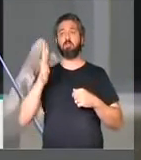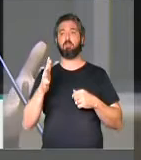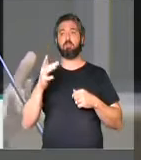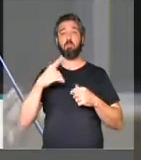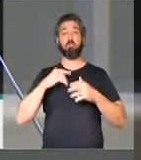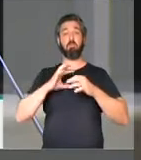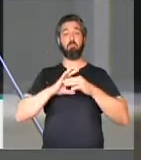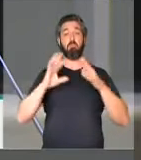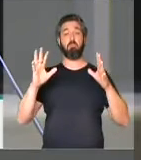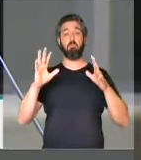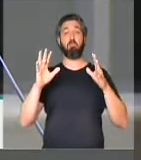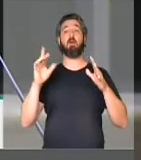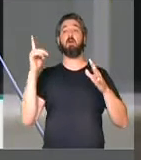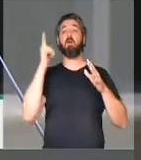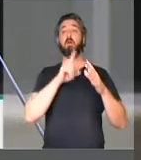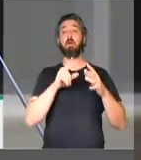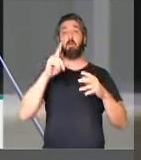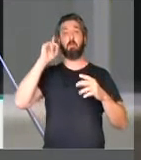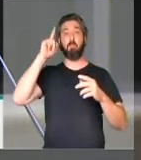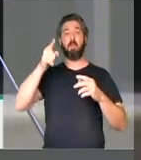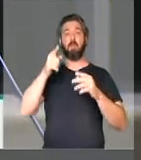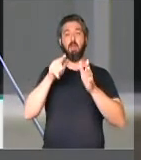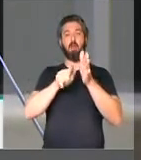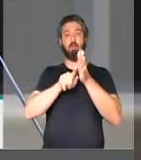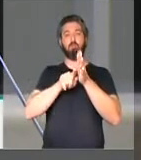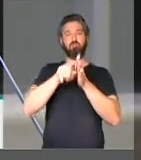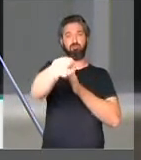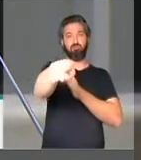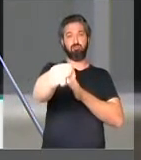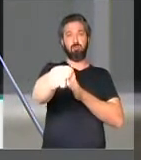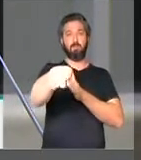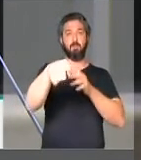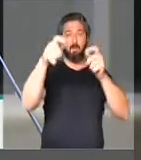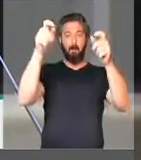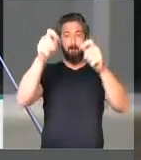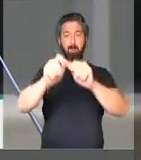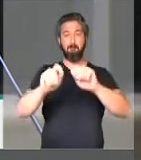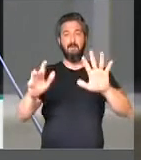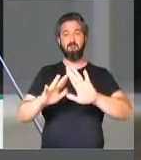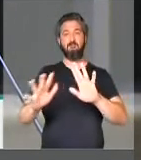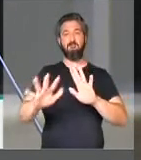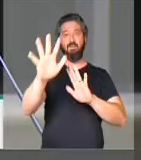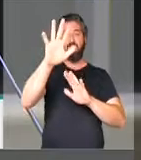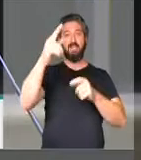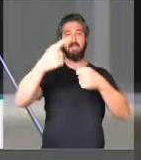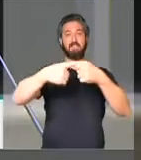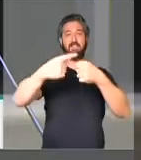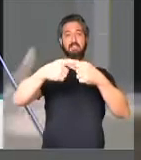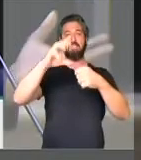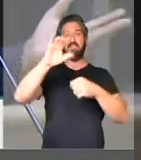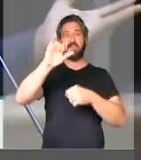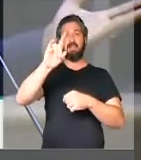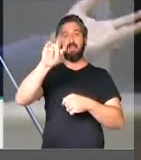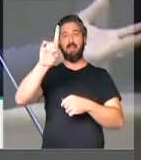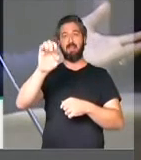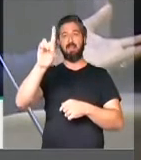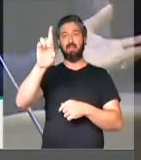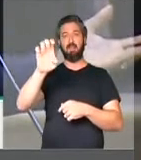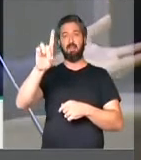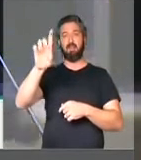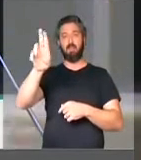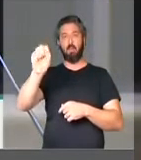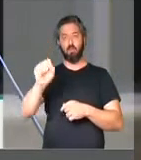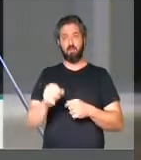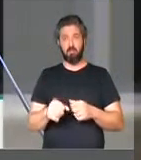uma autorização para mandar um míssil na cidade de Deus. Para matar quem?